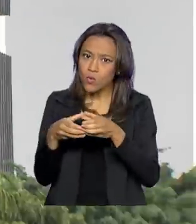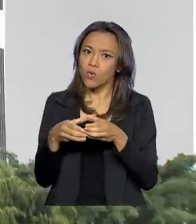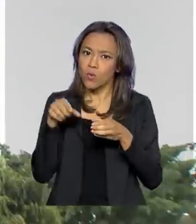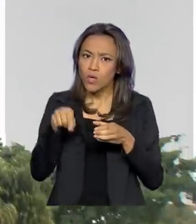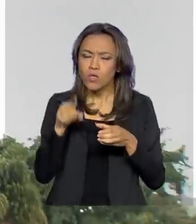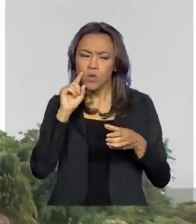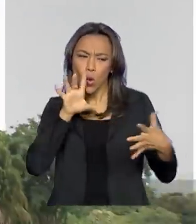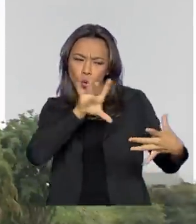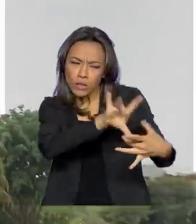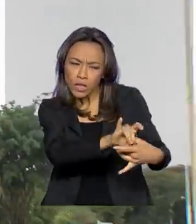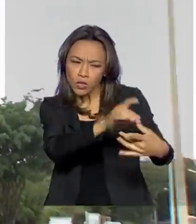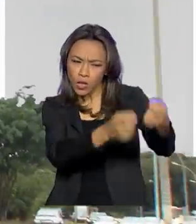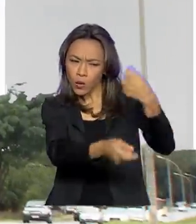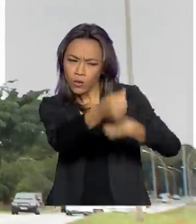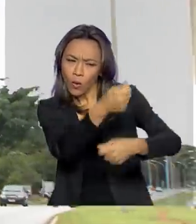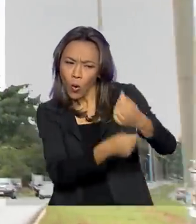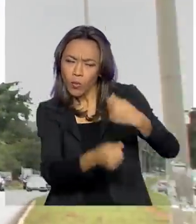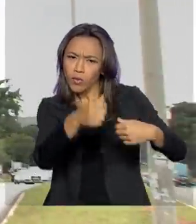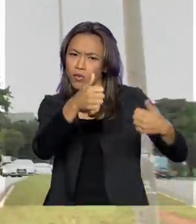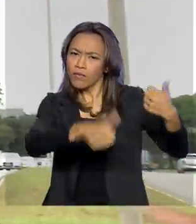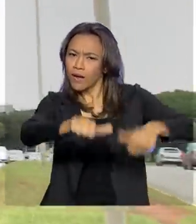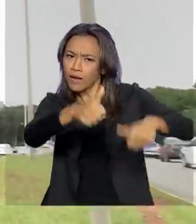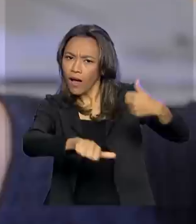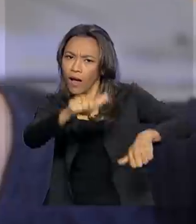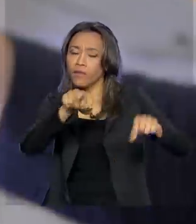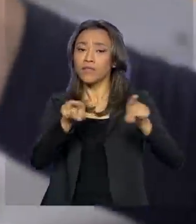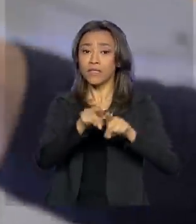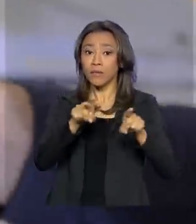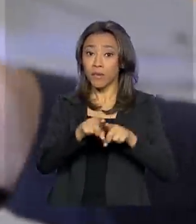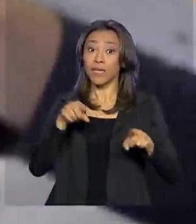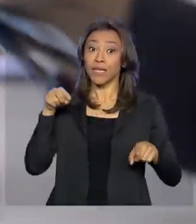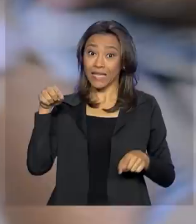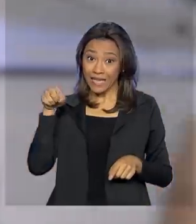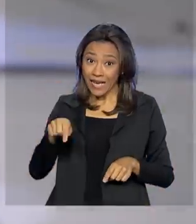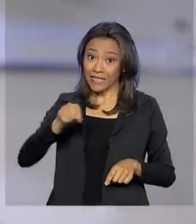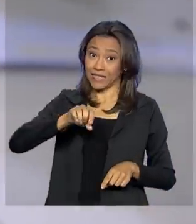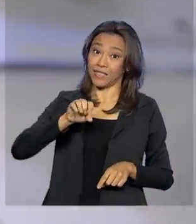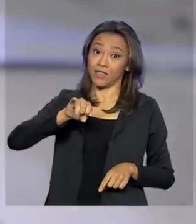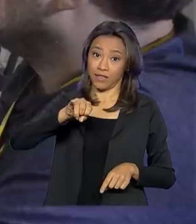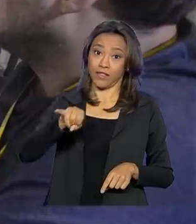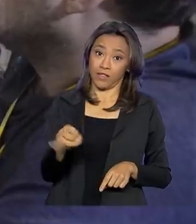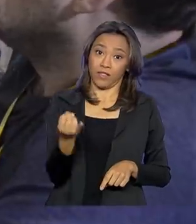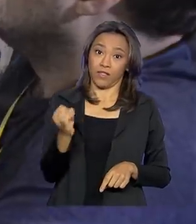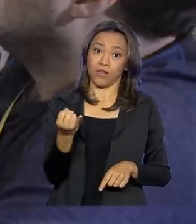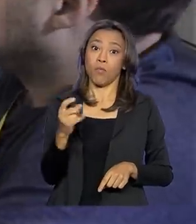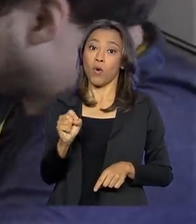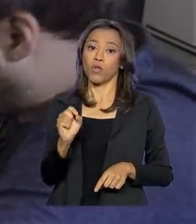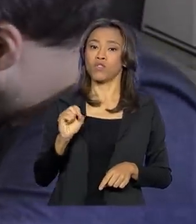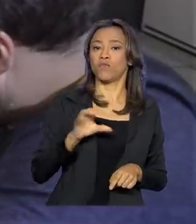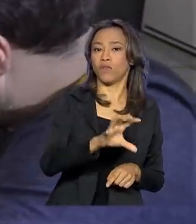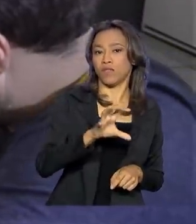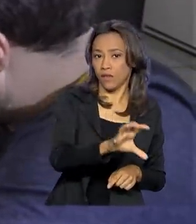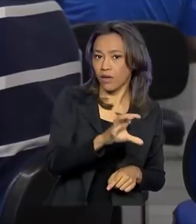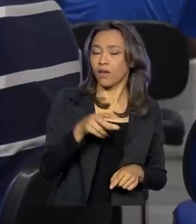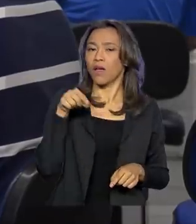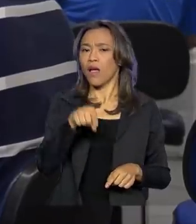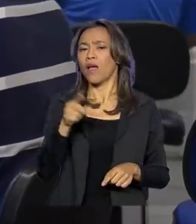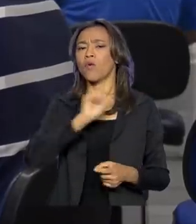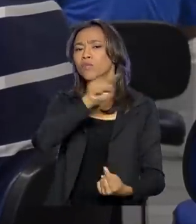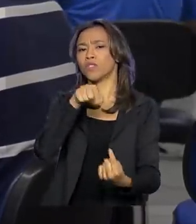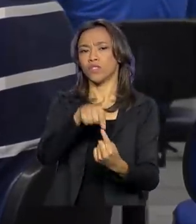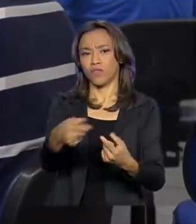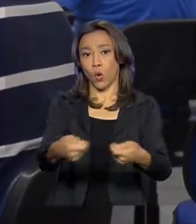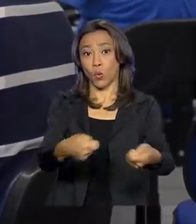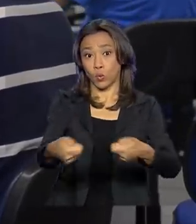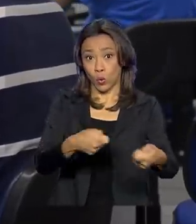o ambiente econômico atual e os impactos que a alteração na taxa podem trazer. O objetivo é controlar os índices de preços.